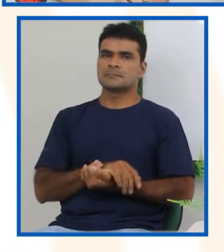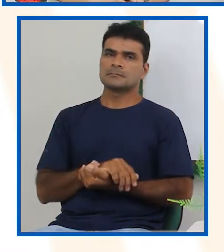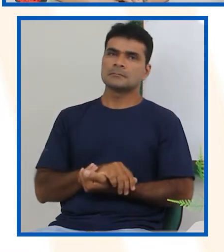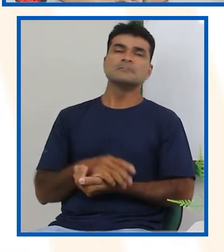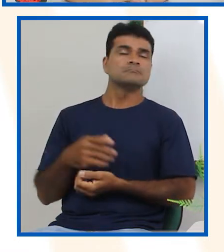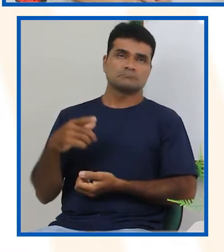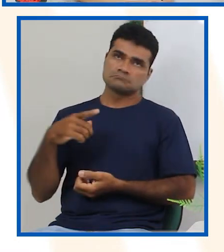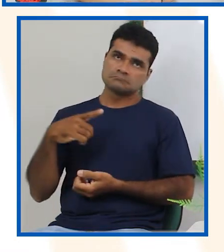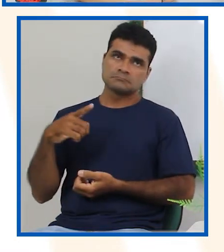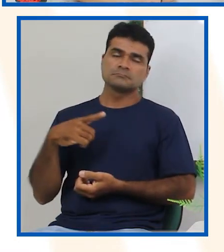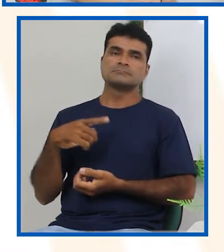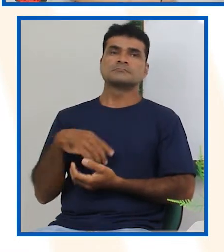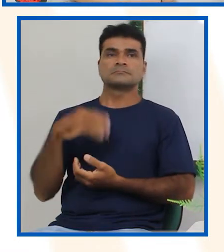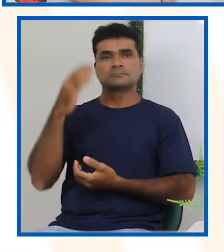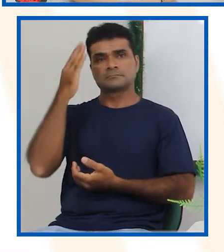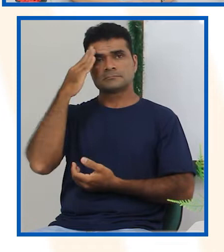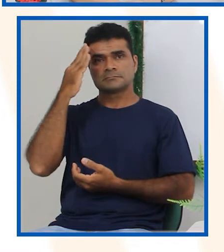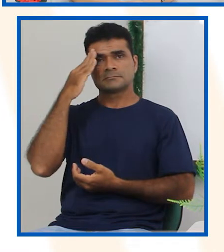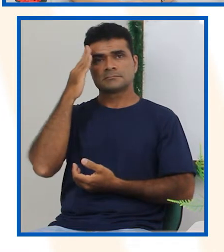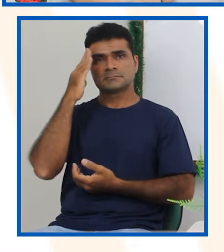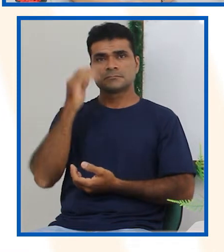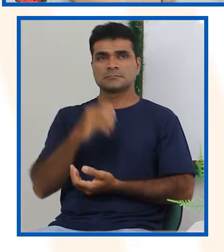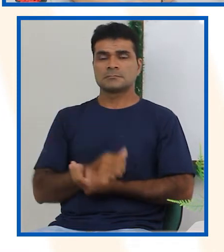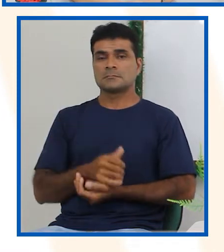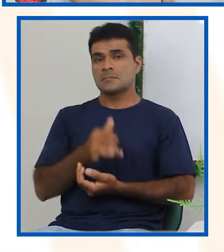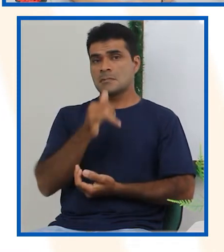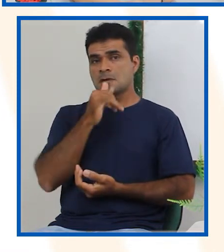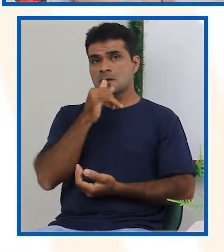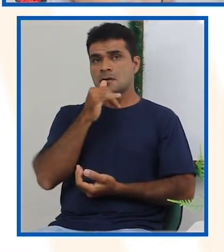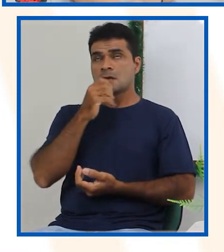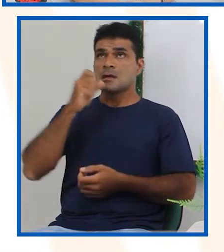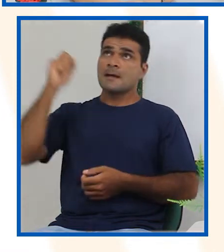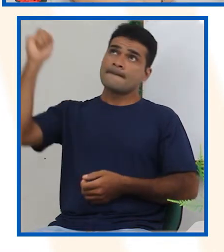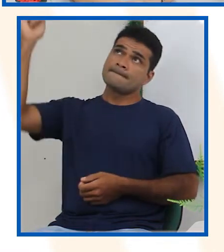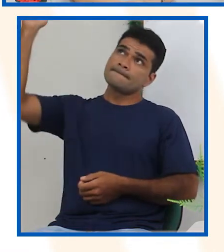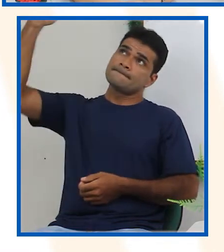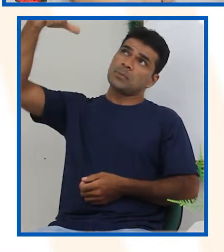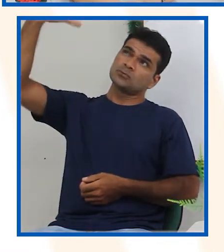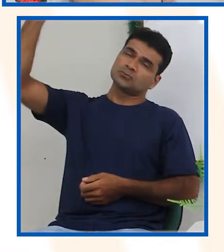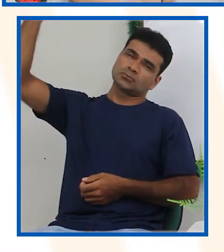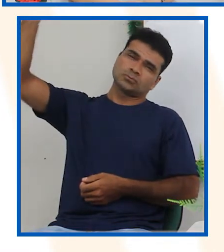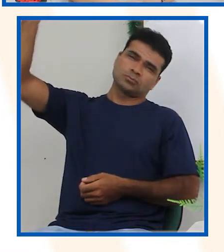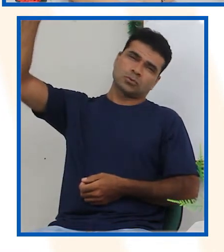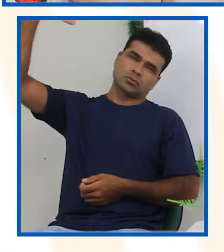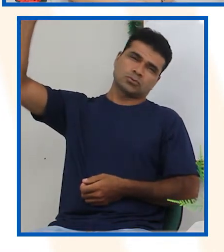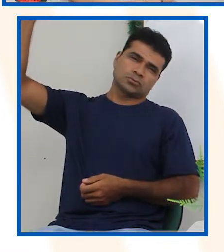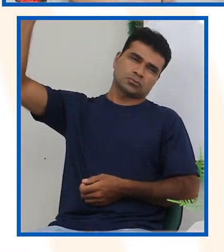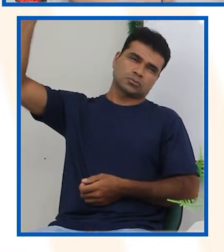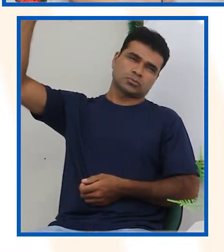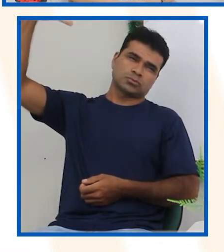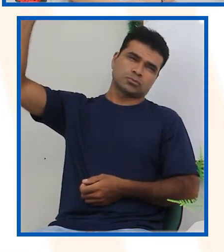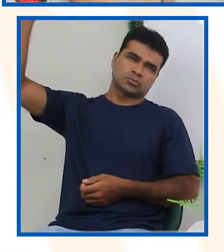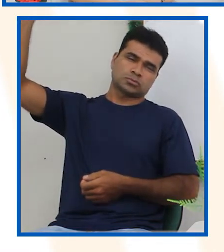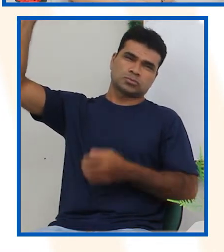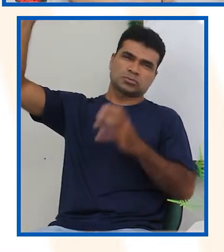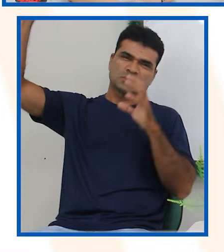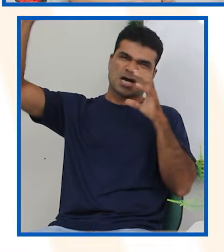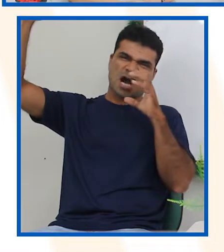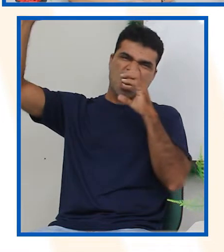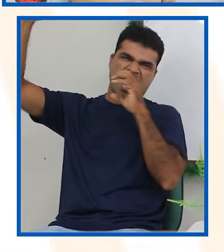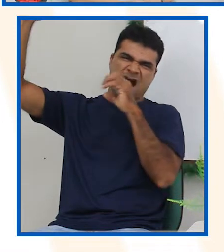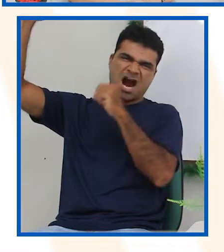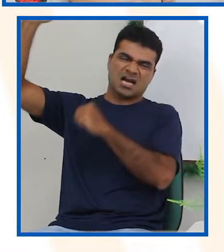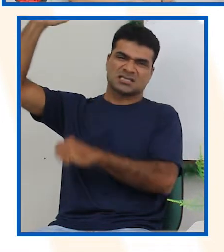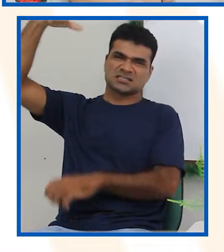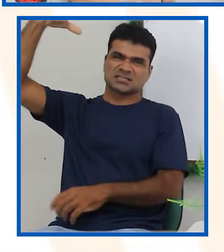Tem, não tem? Olha só. Se tiver um sol forte, se tiver um sol muito